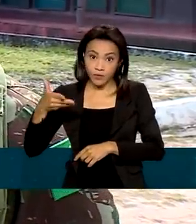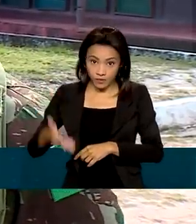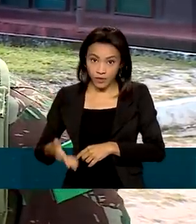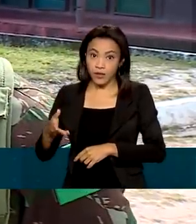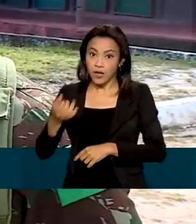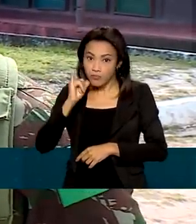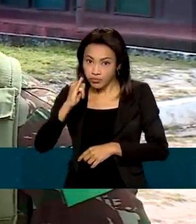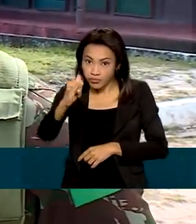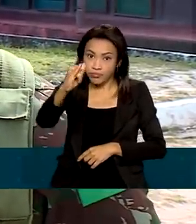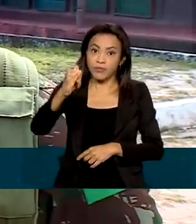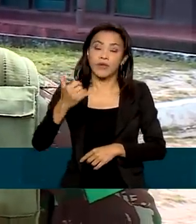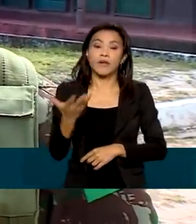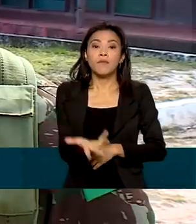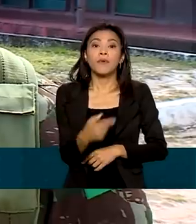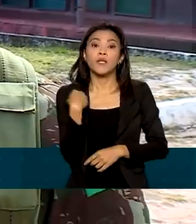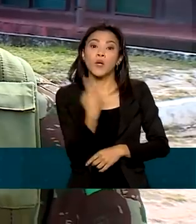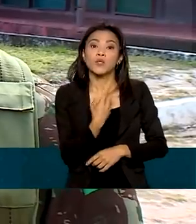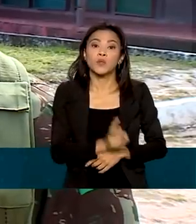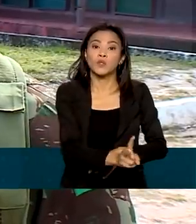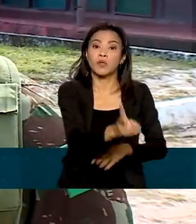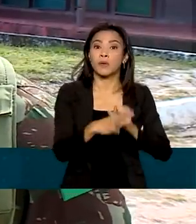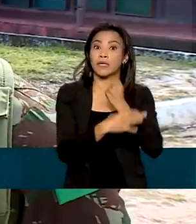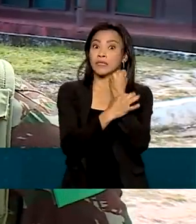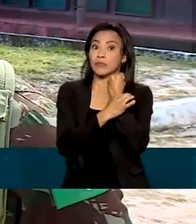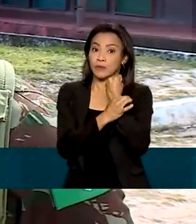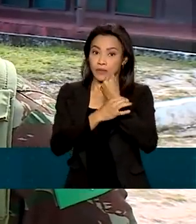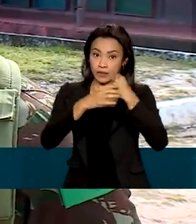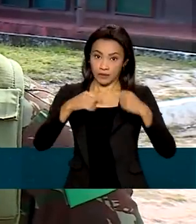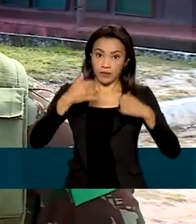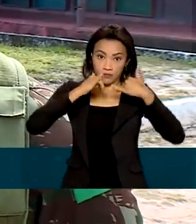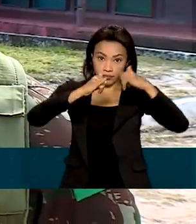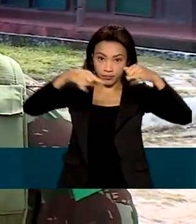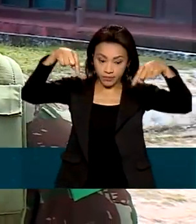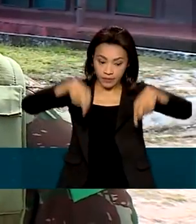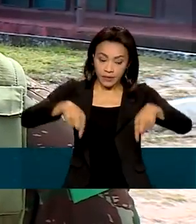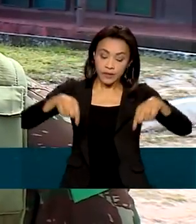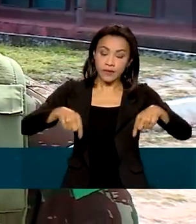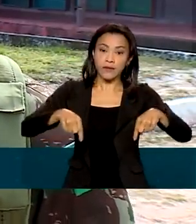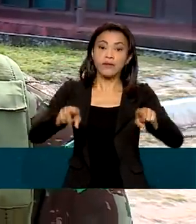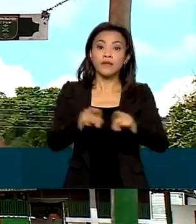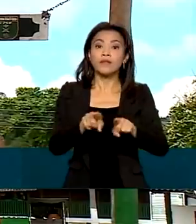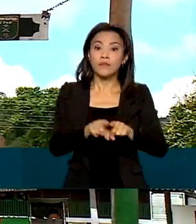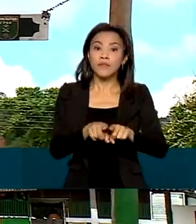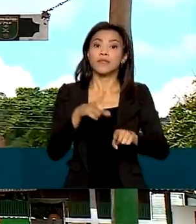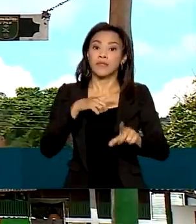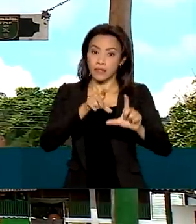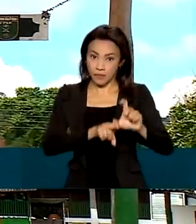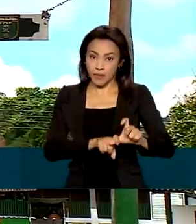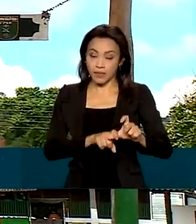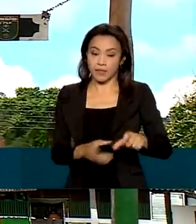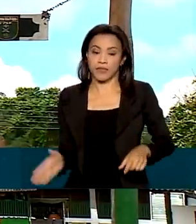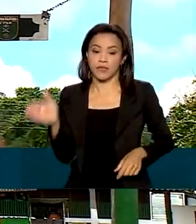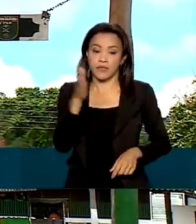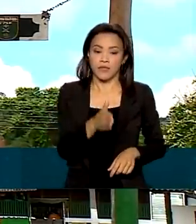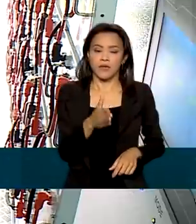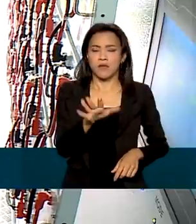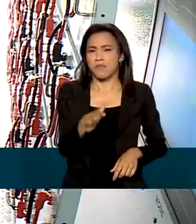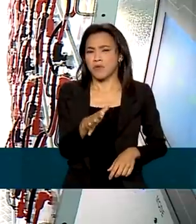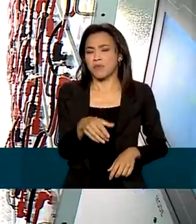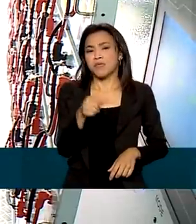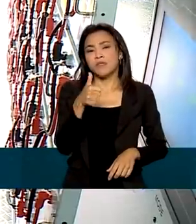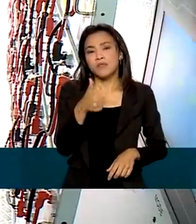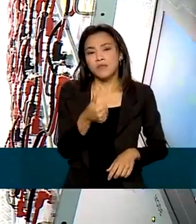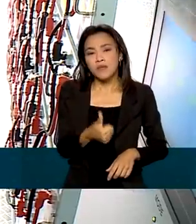garantir a segurança energética do quarto PEF, e a independência na questão energética. Há pouco mais de 160